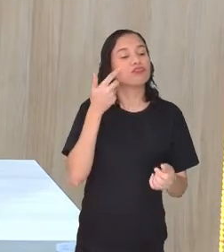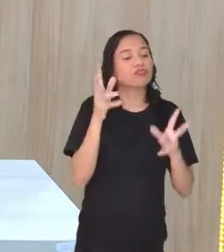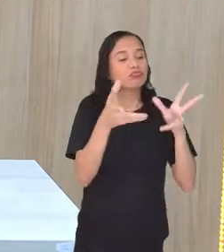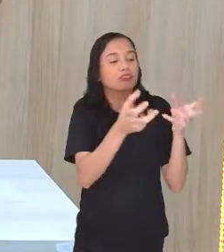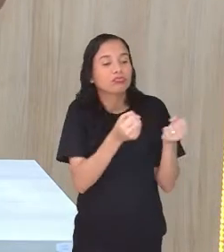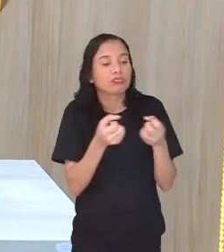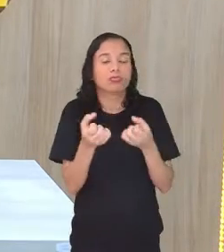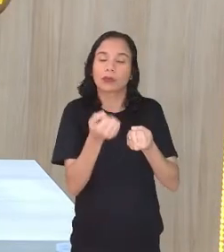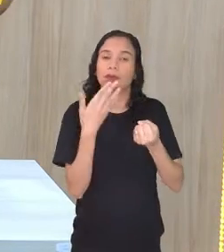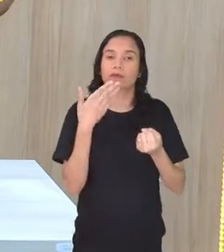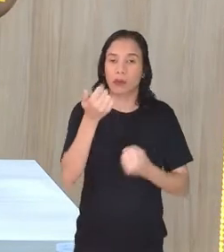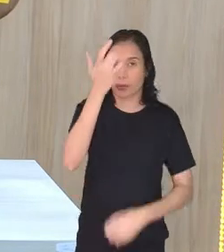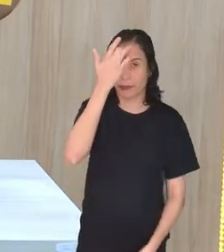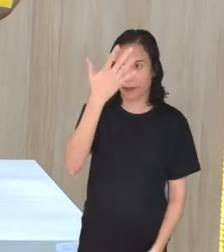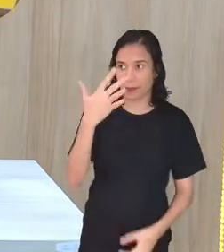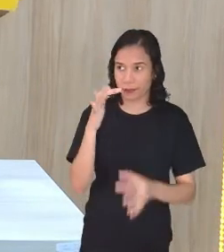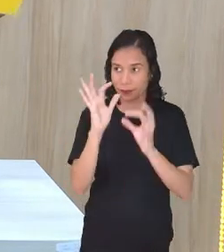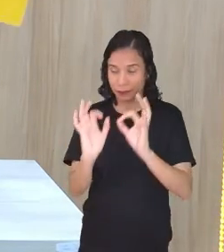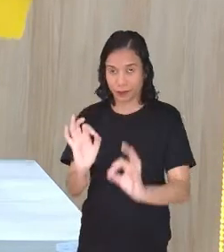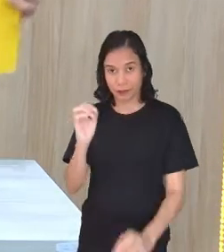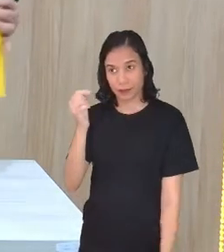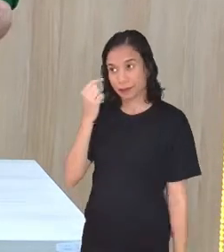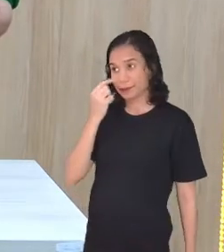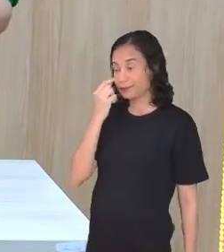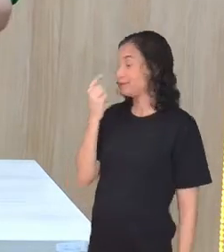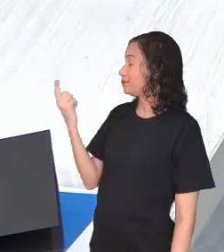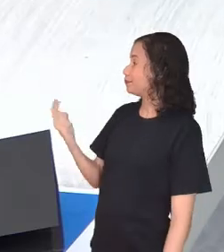com maior facilidade. Olha só.